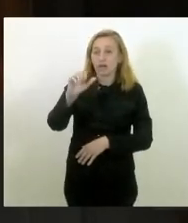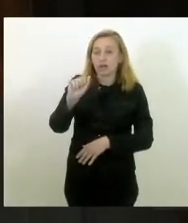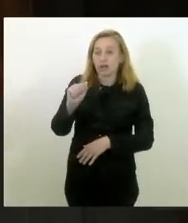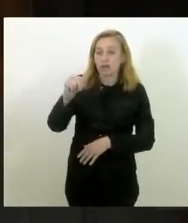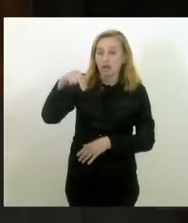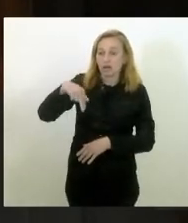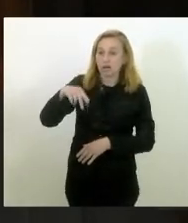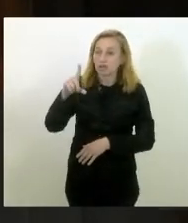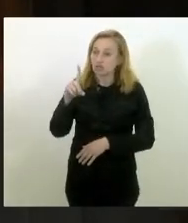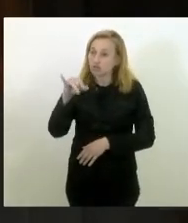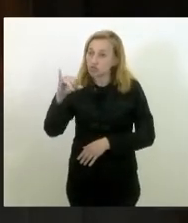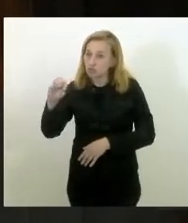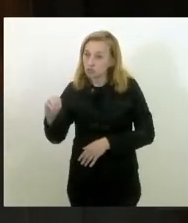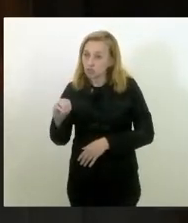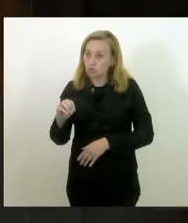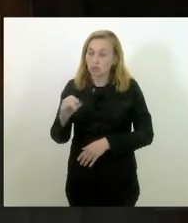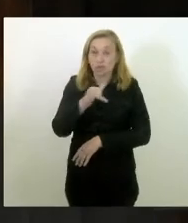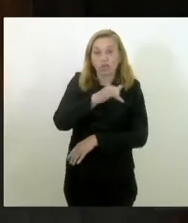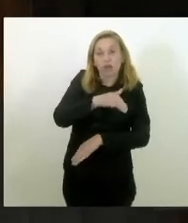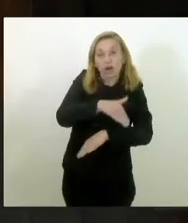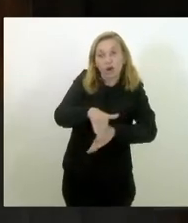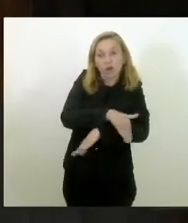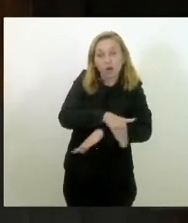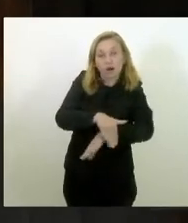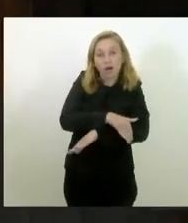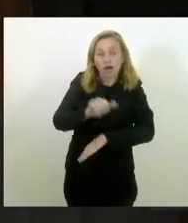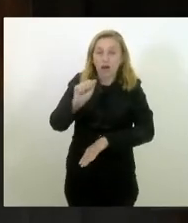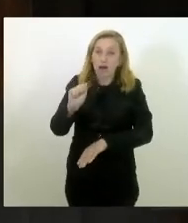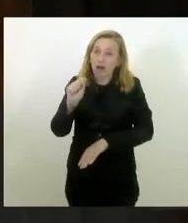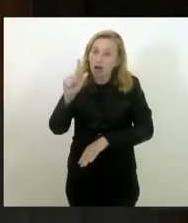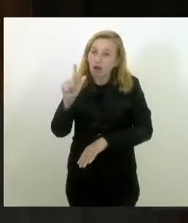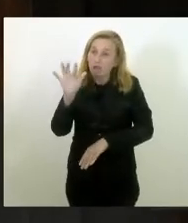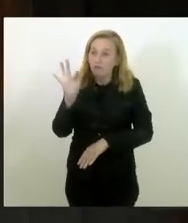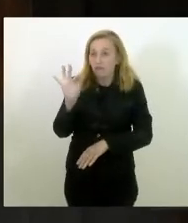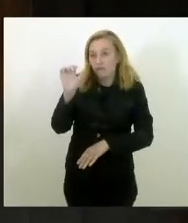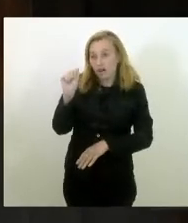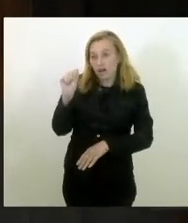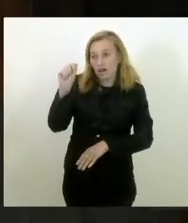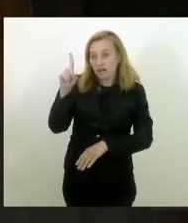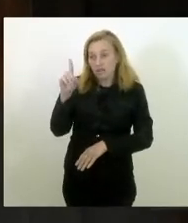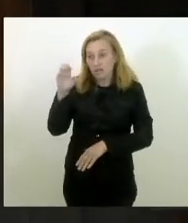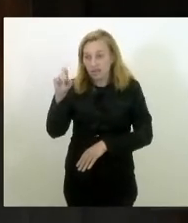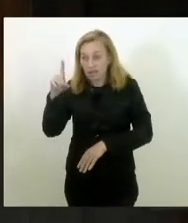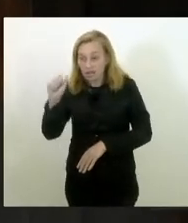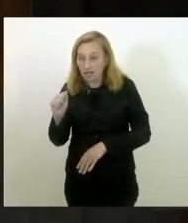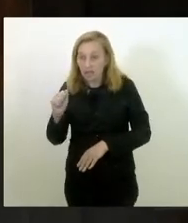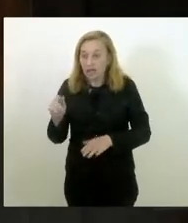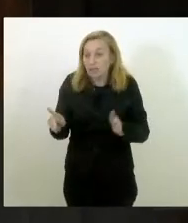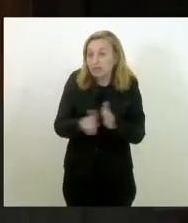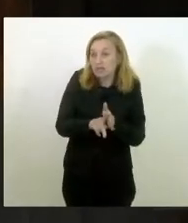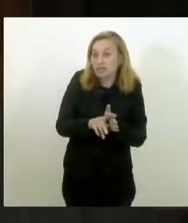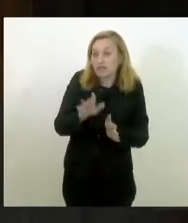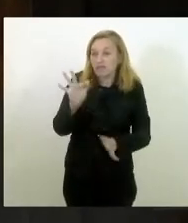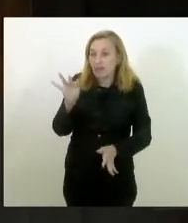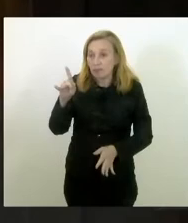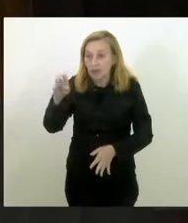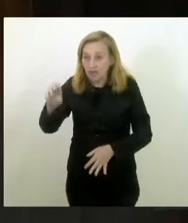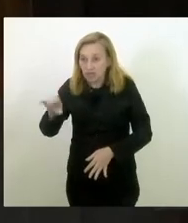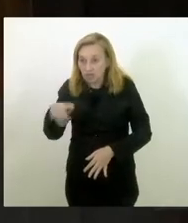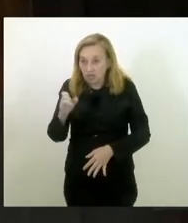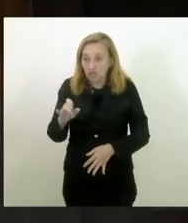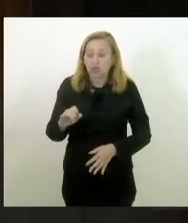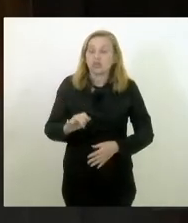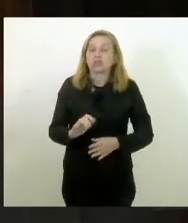aqui no centro do Rio, na Rua da Alfândega, no prédio que pertence a FAPERG e que passou durante